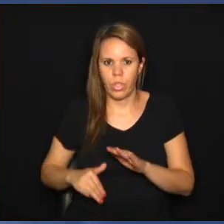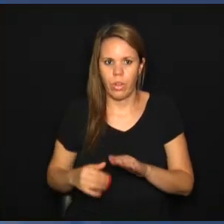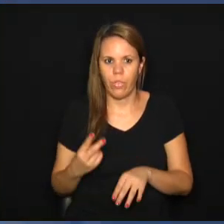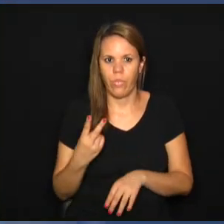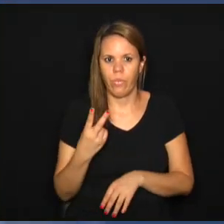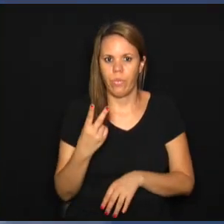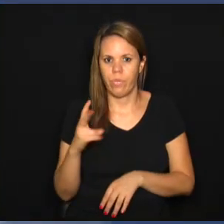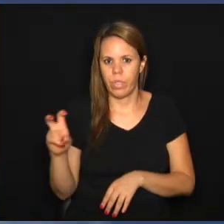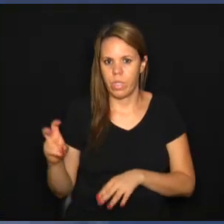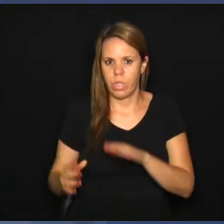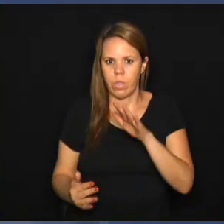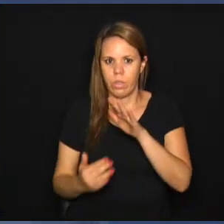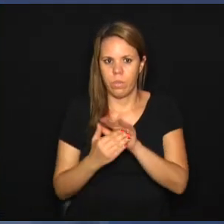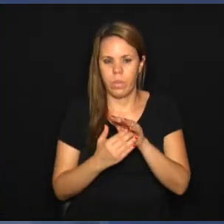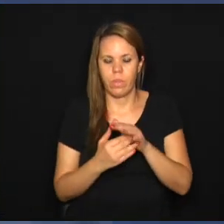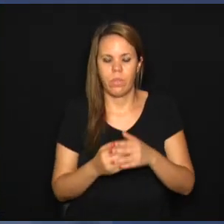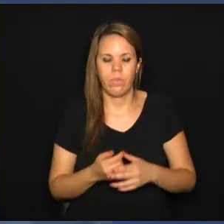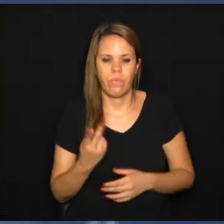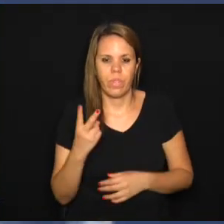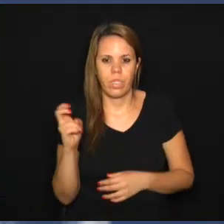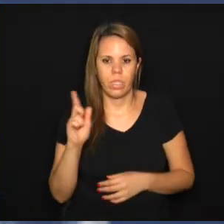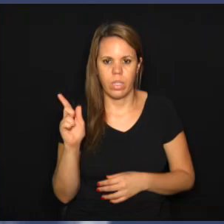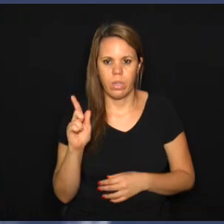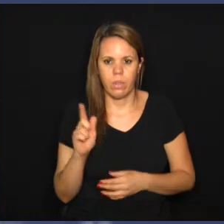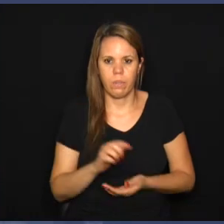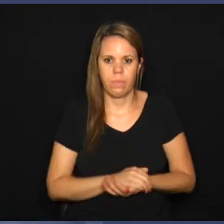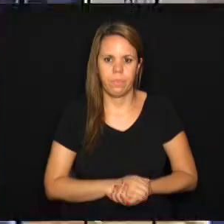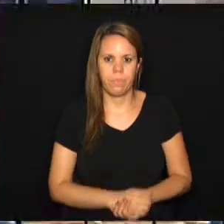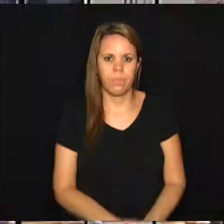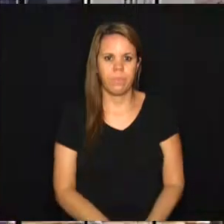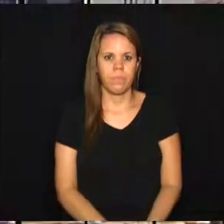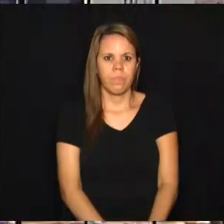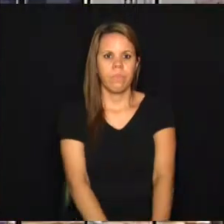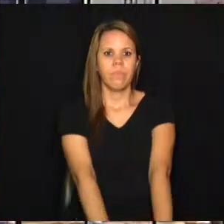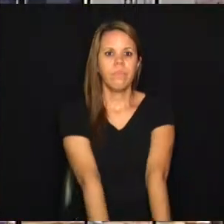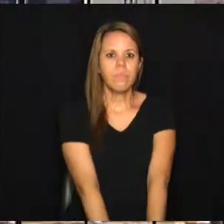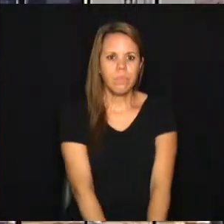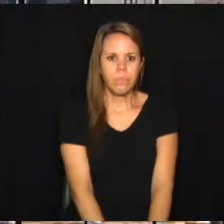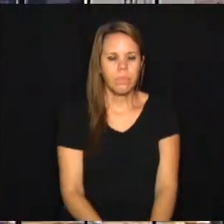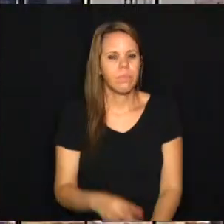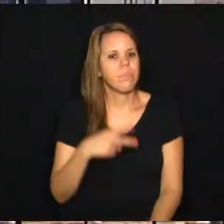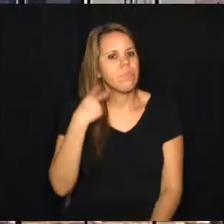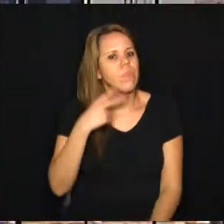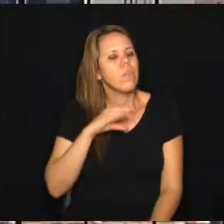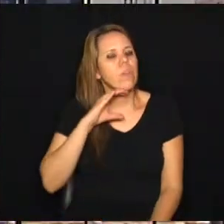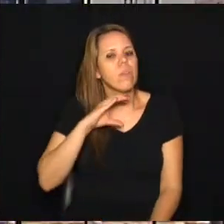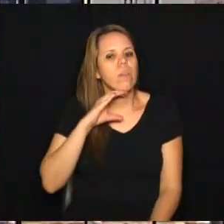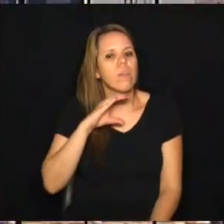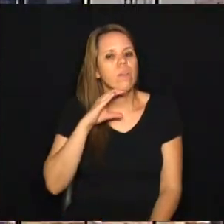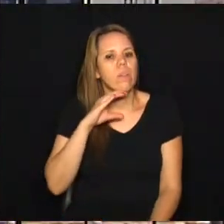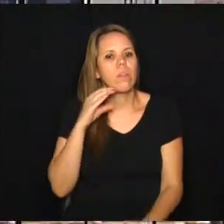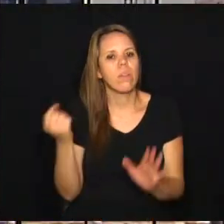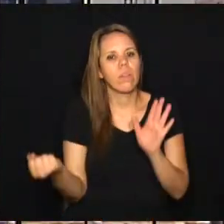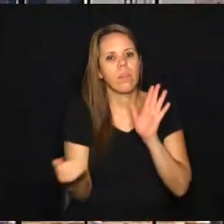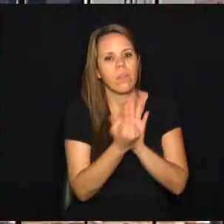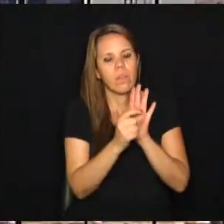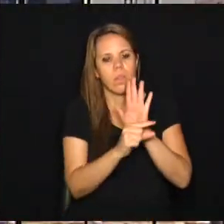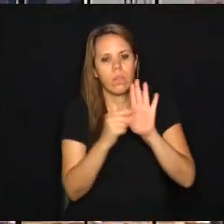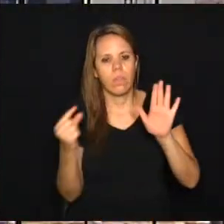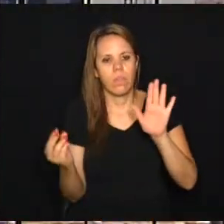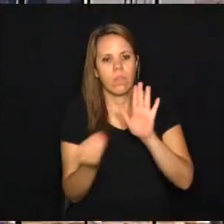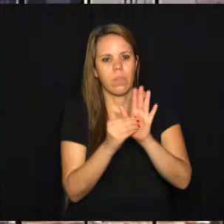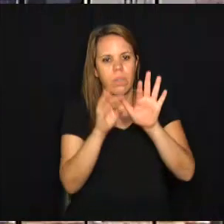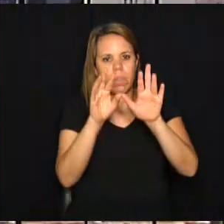graus e a máxima não passa dos 25. O vereador Cailão do PT protocolou o requerimento